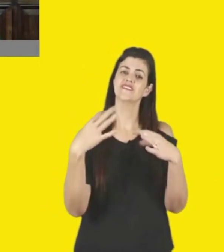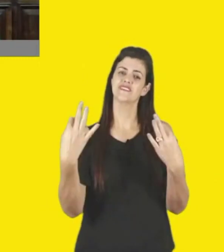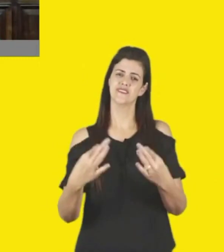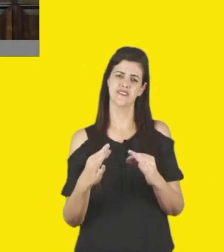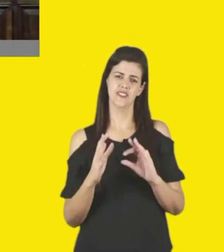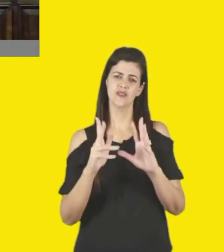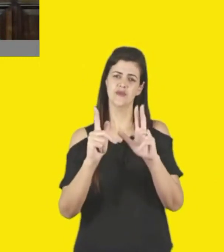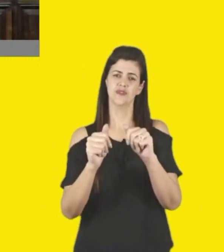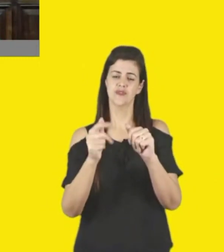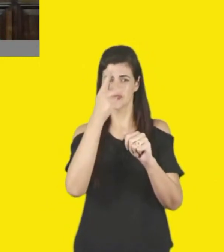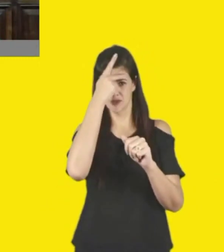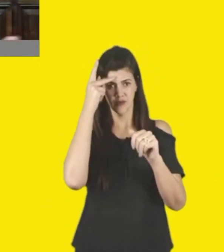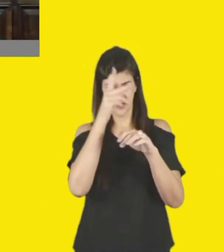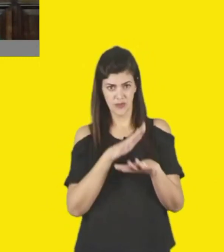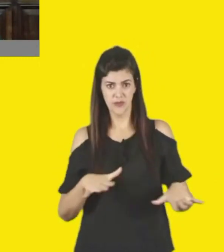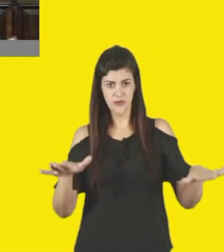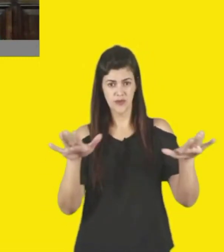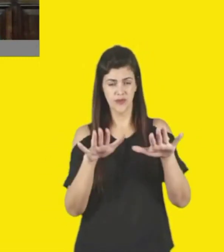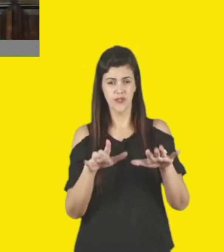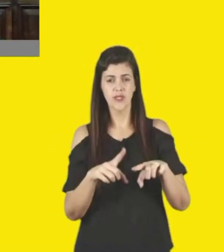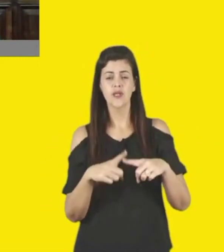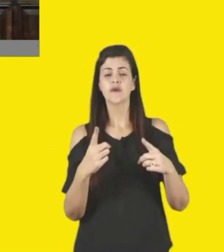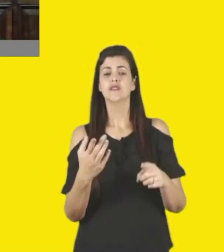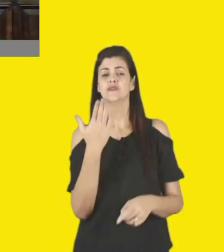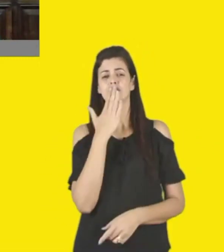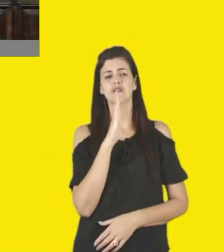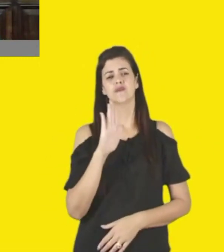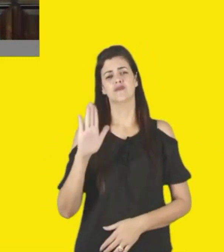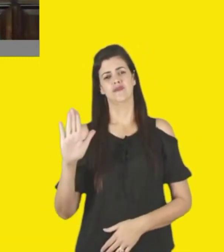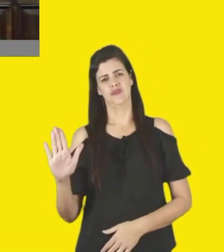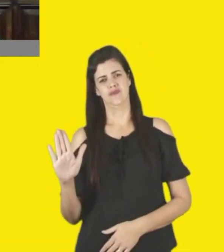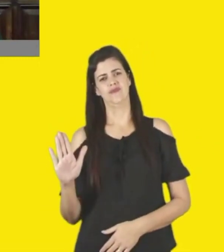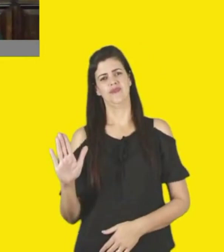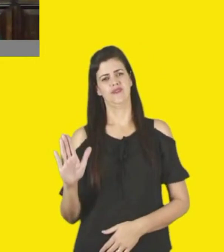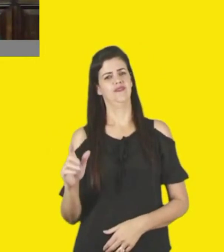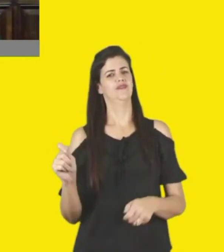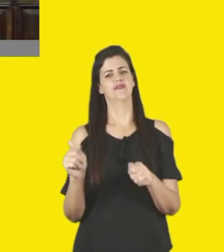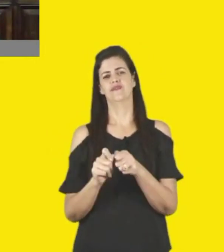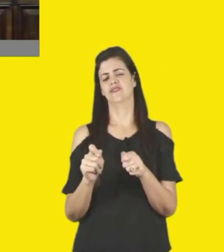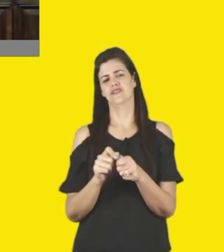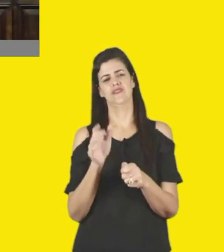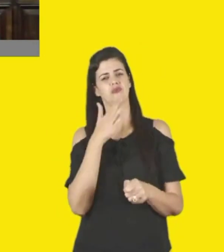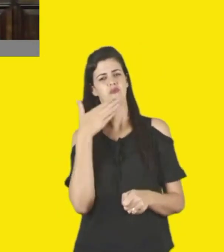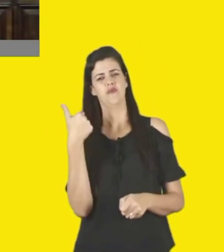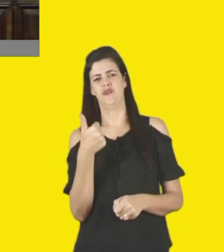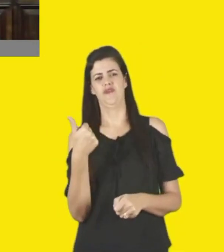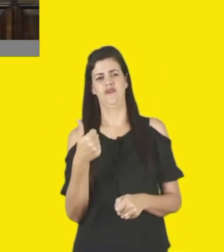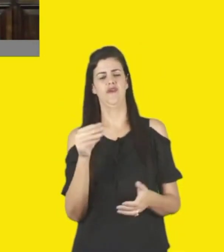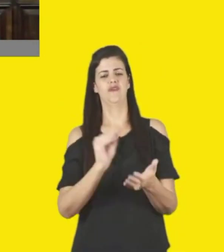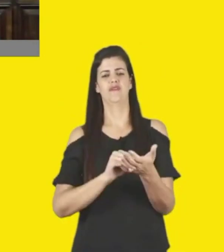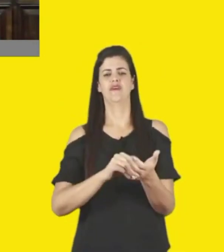aqui quer fazer o melhor, nos meus três anos e três meses, se assim me permitirem.